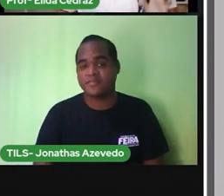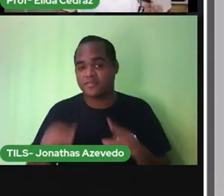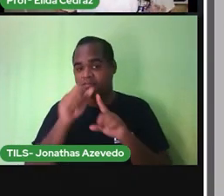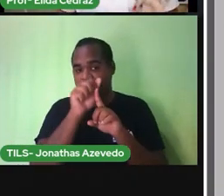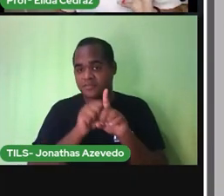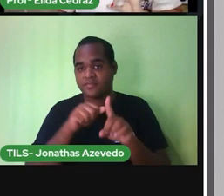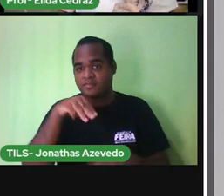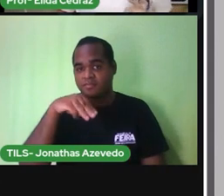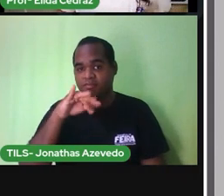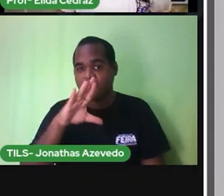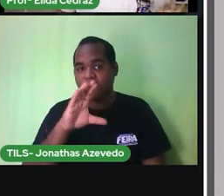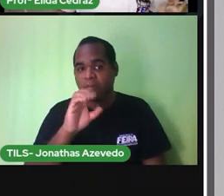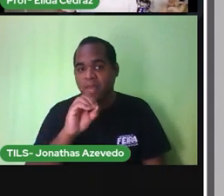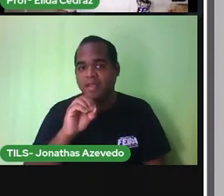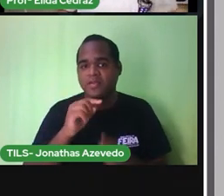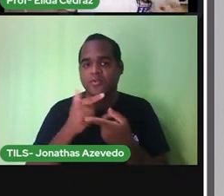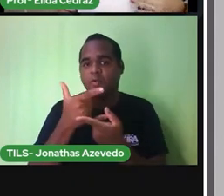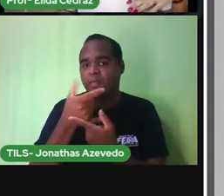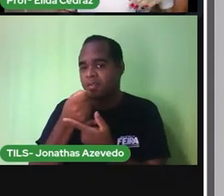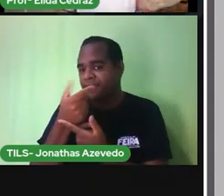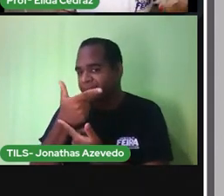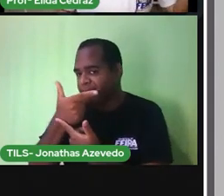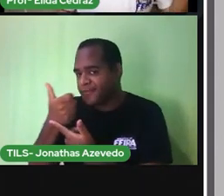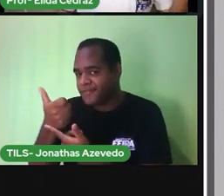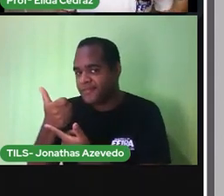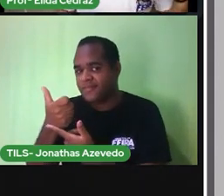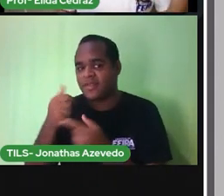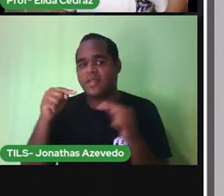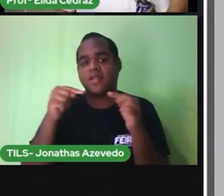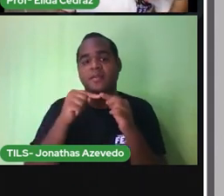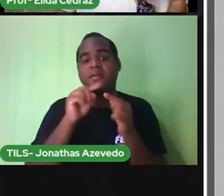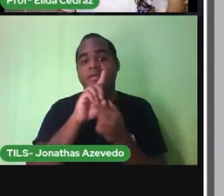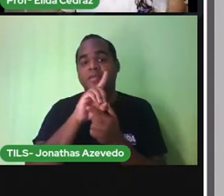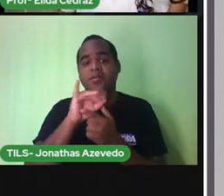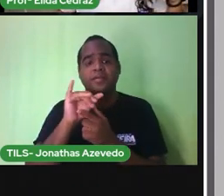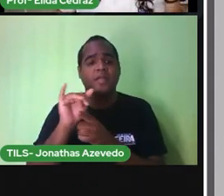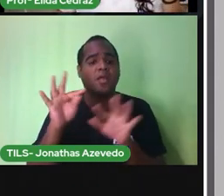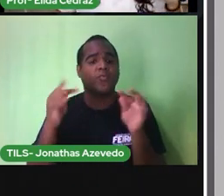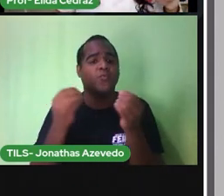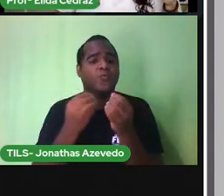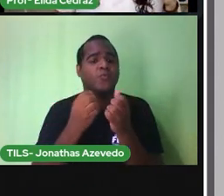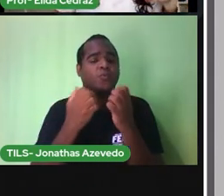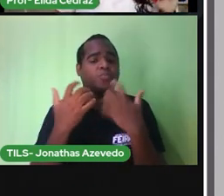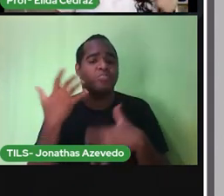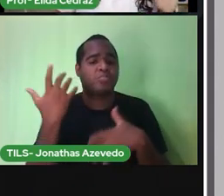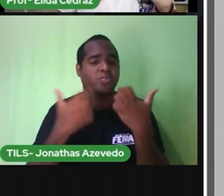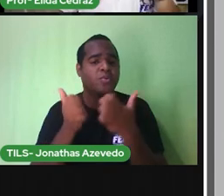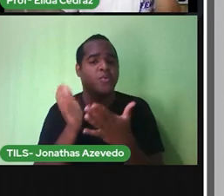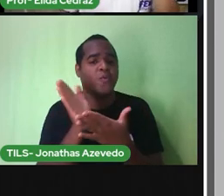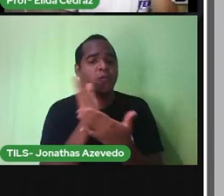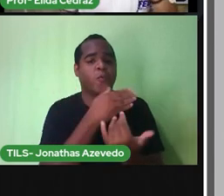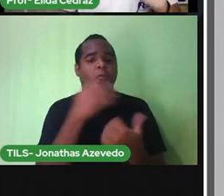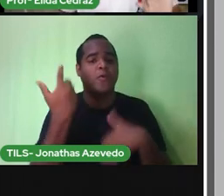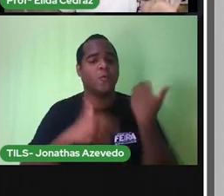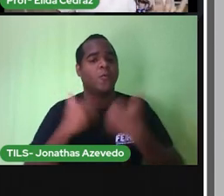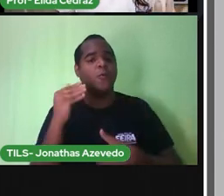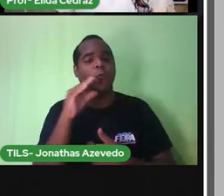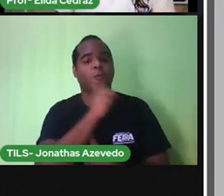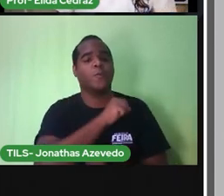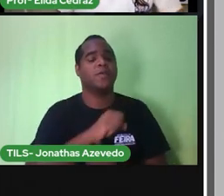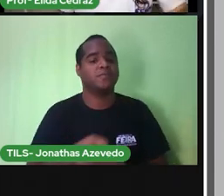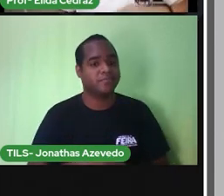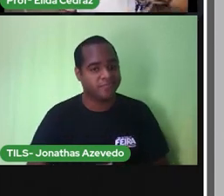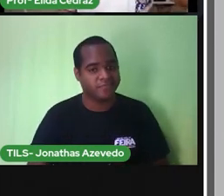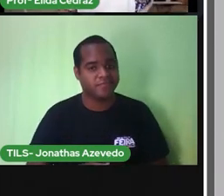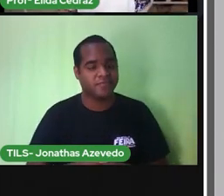maio 2021 e os dias estão correndo. A